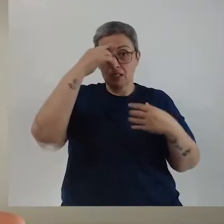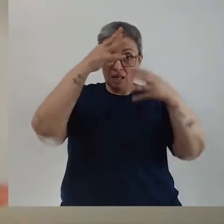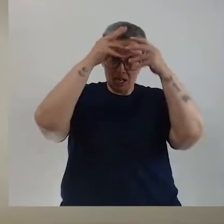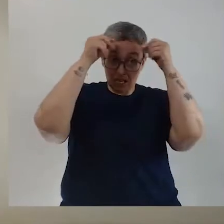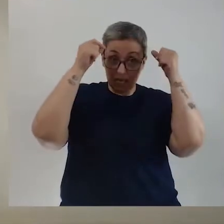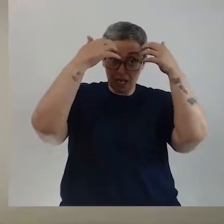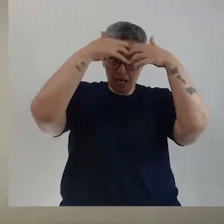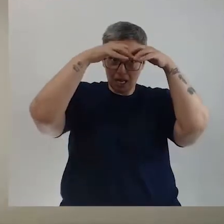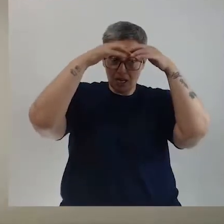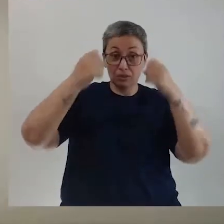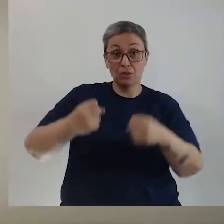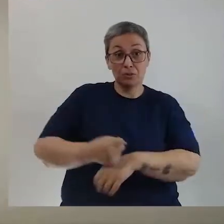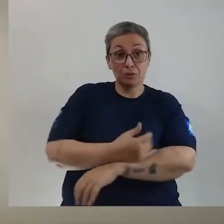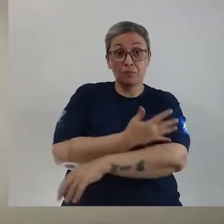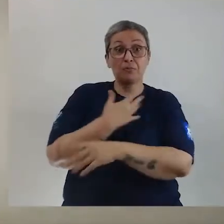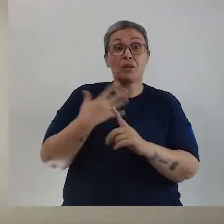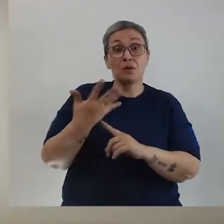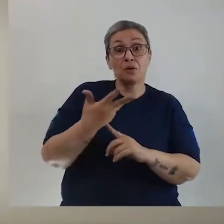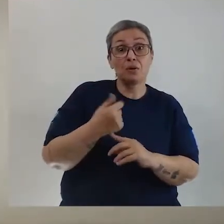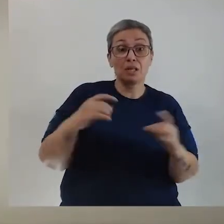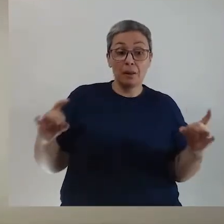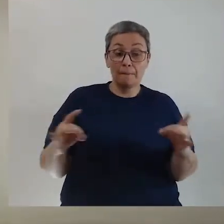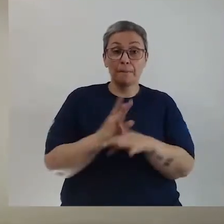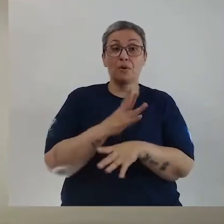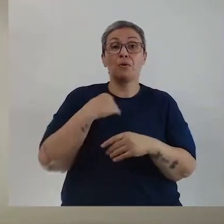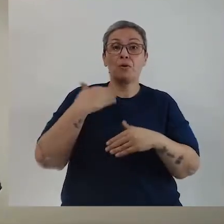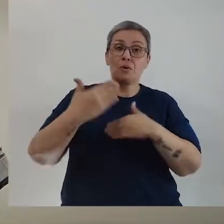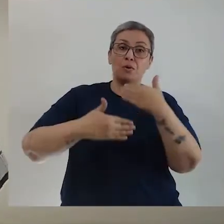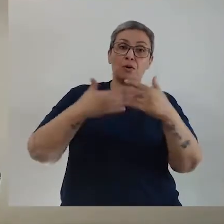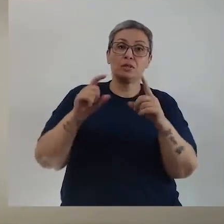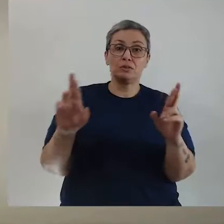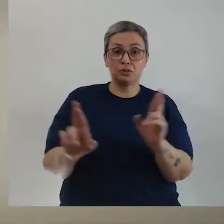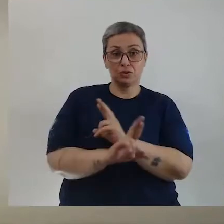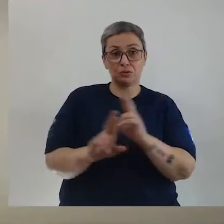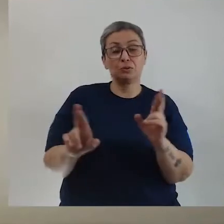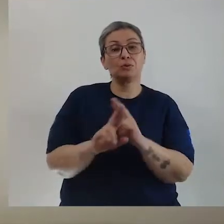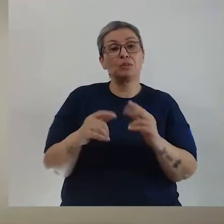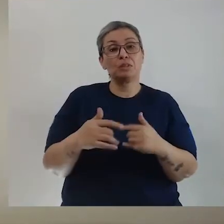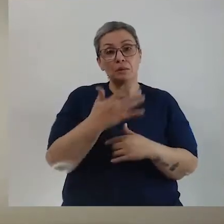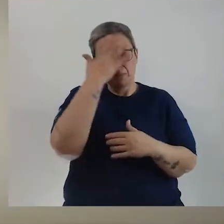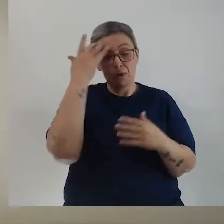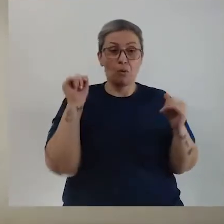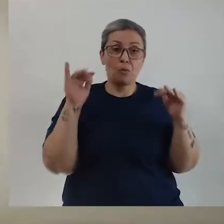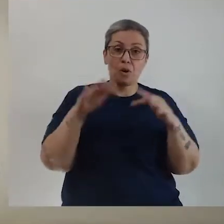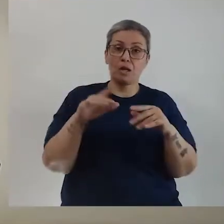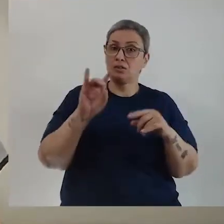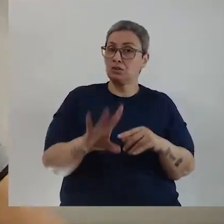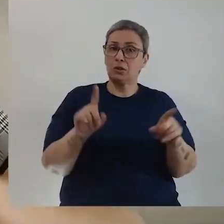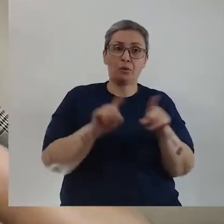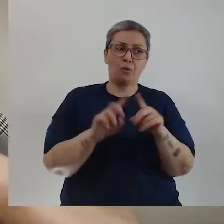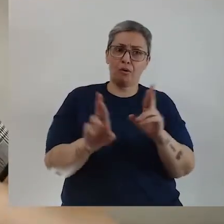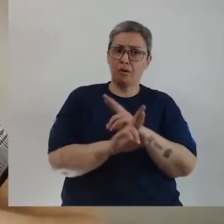e a nossa emoção. Uma obra de arte é completa na medida da interação do público com ela.